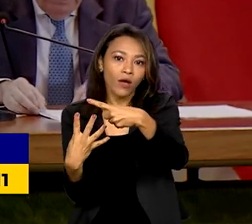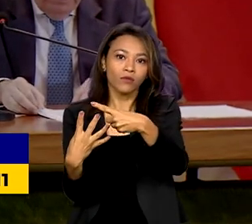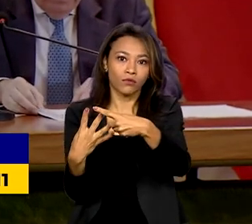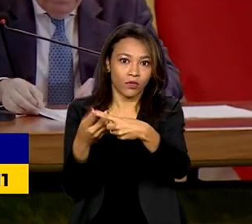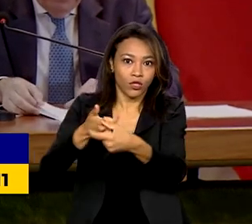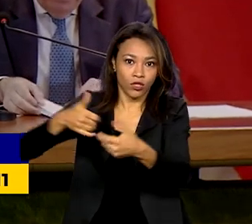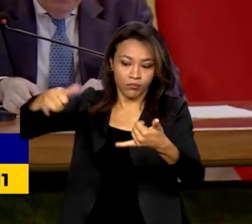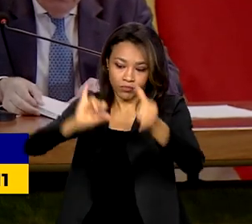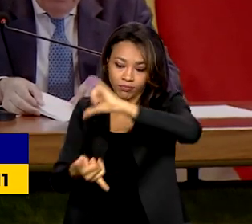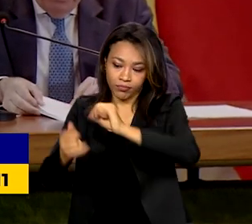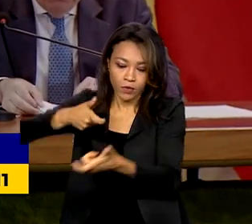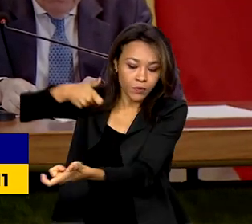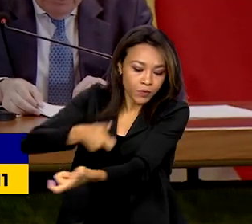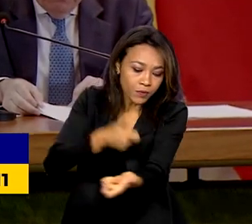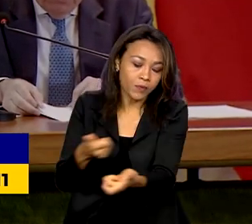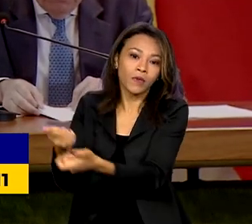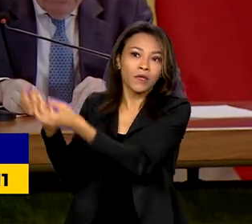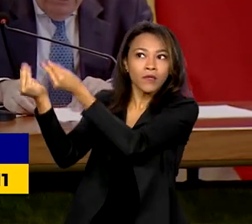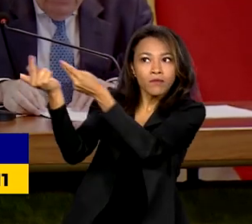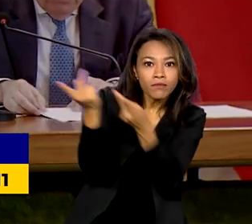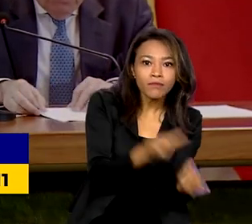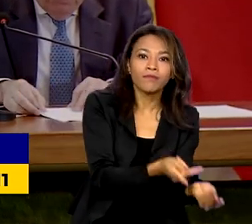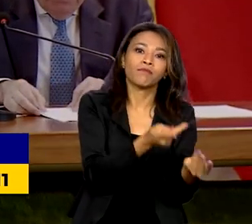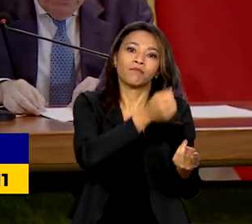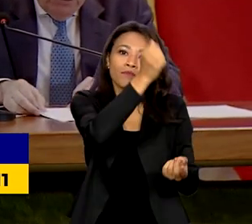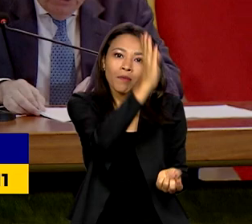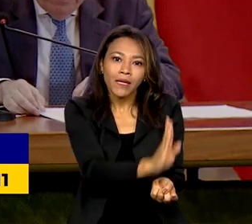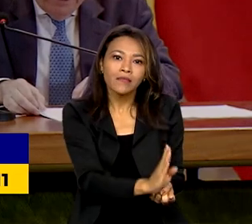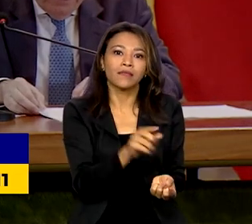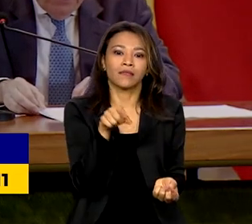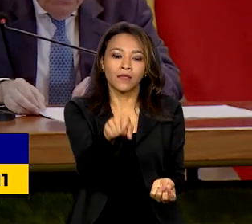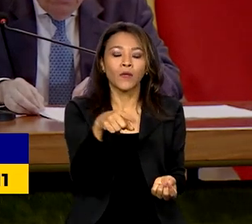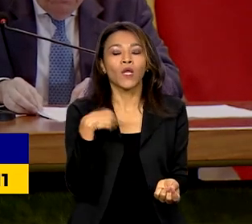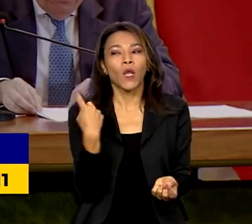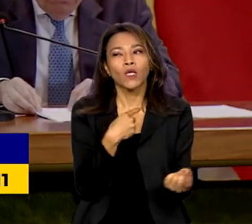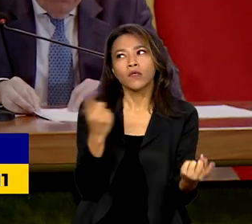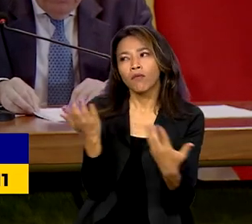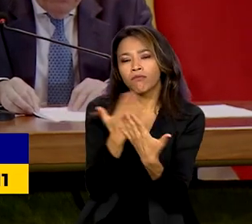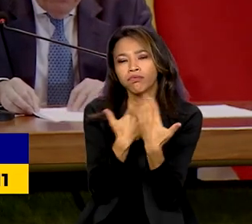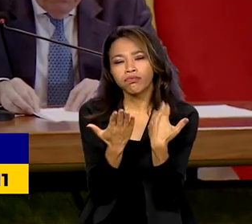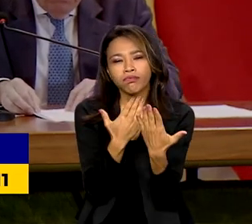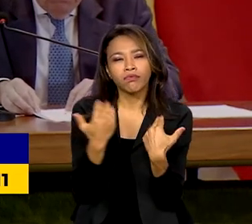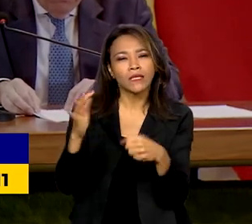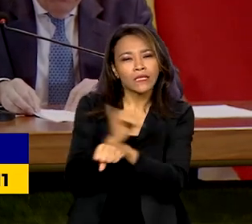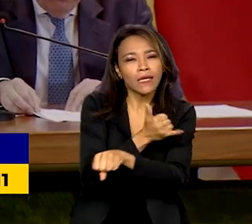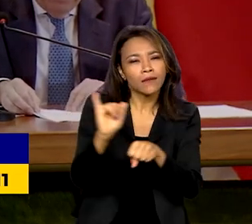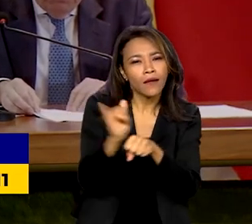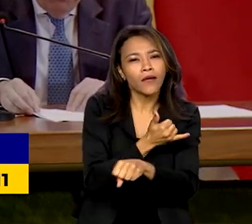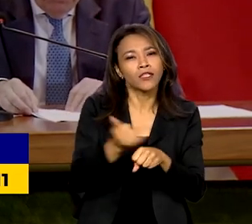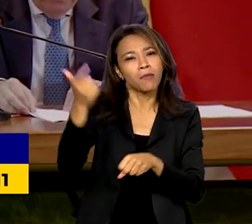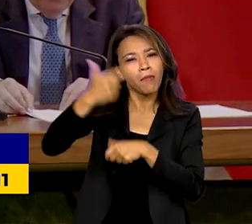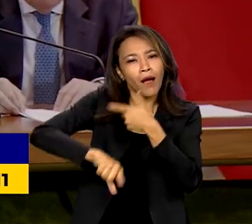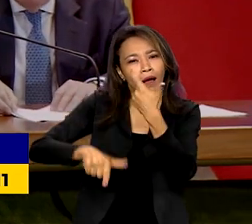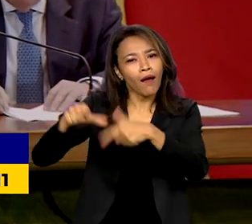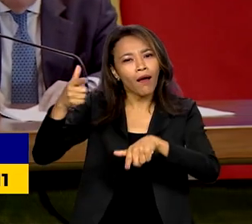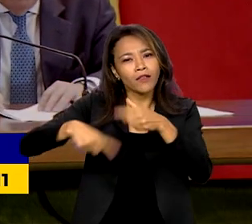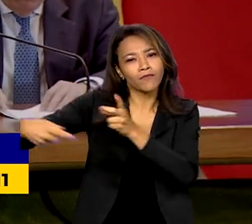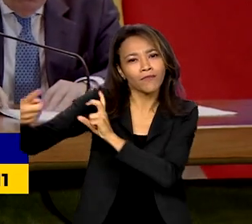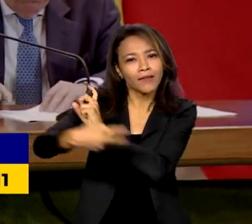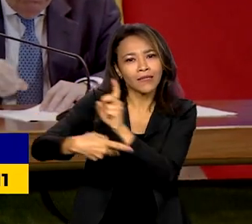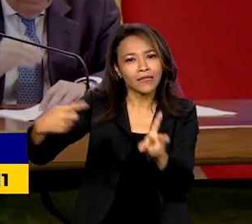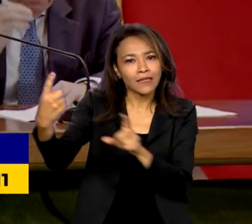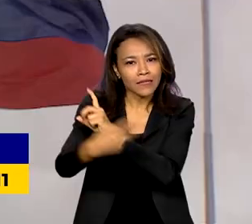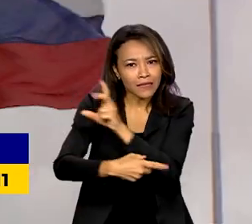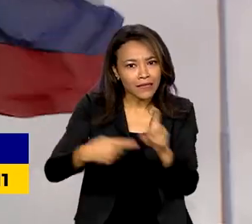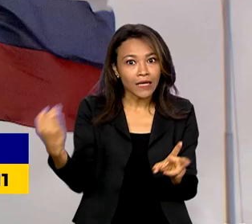Brasil. Tratei com o ministro Lavrov sobre medidas para garantir o fluxo desses insumos de vital importância para a nossa